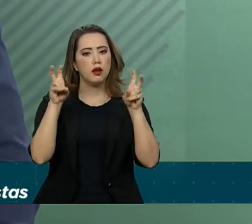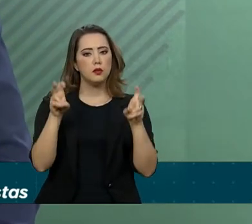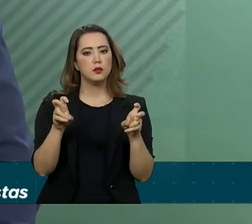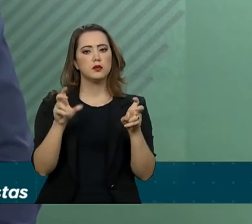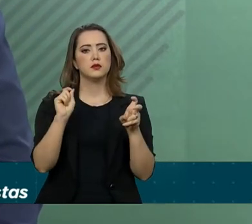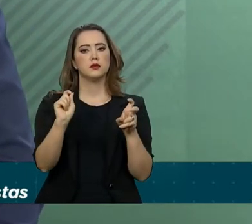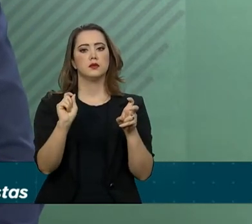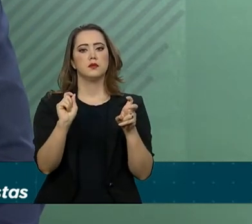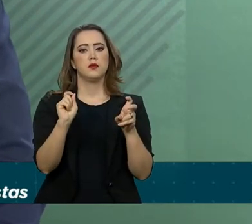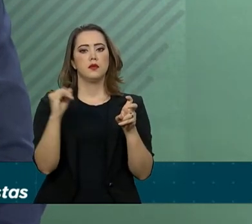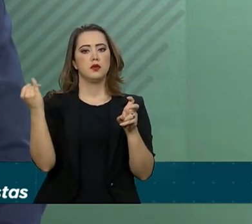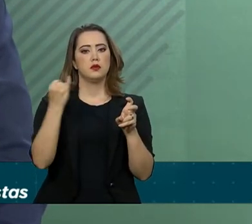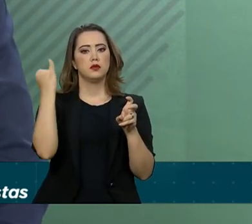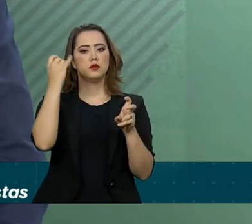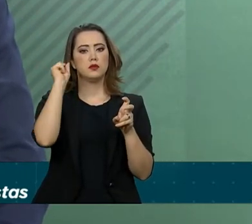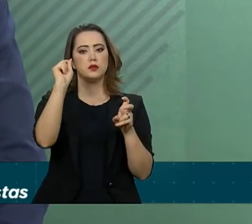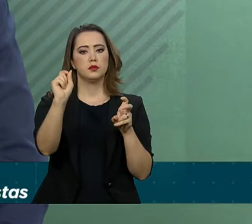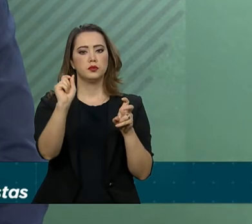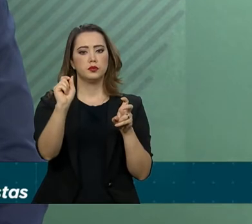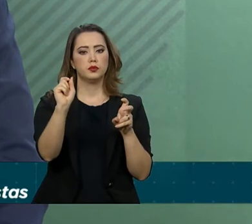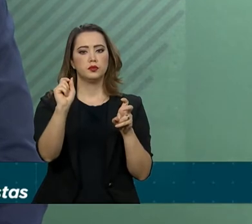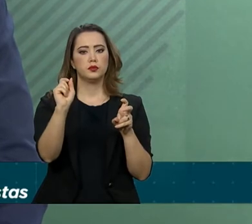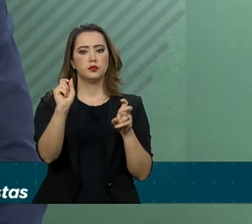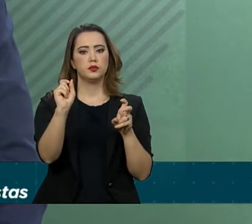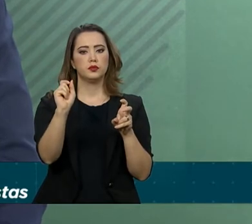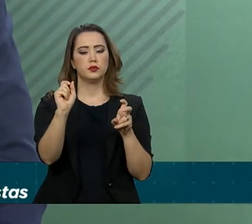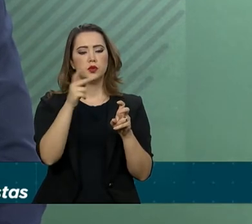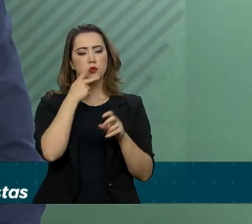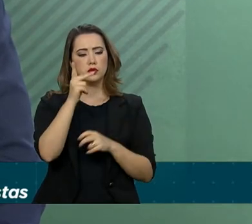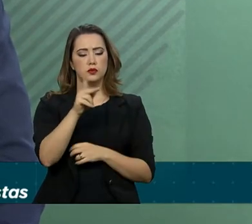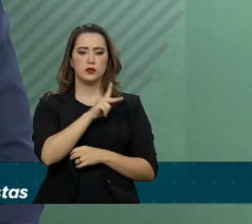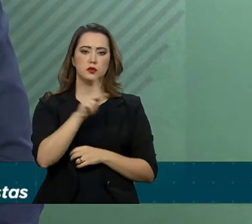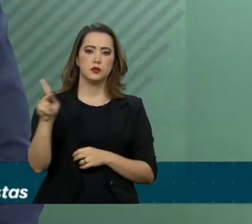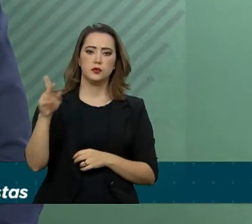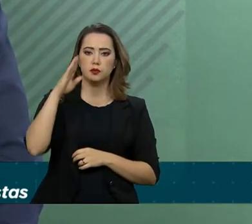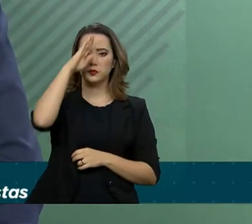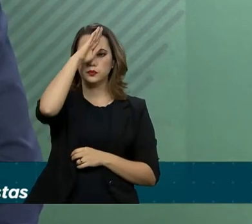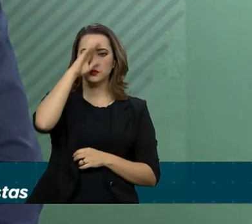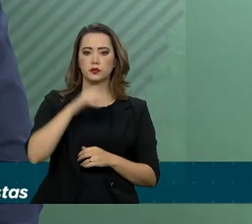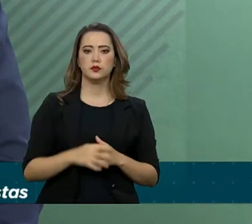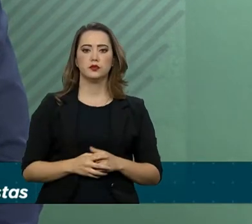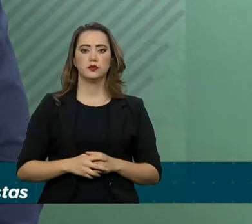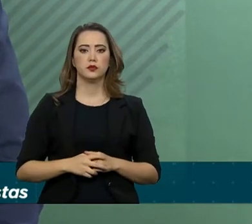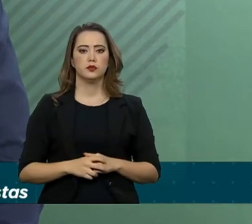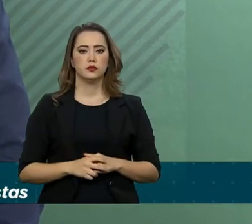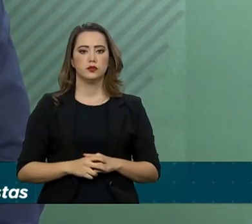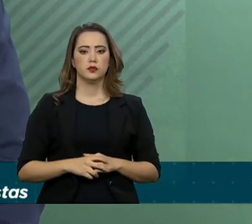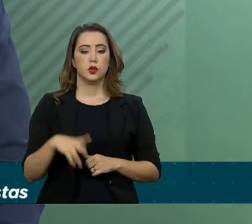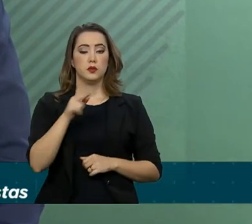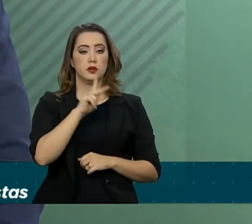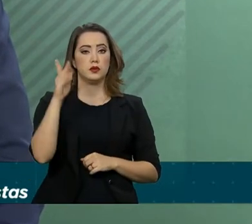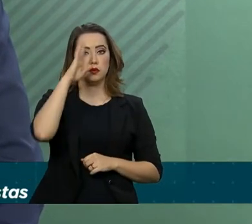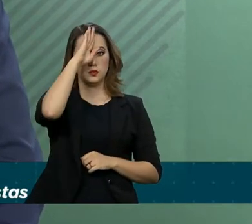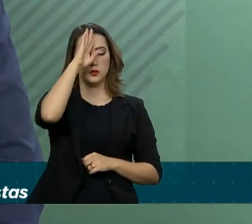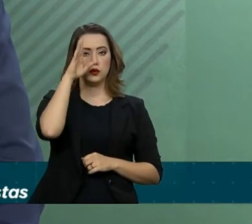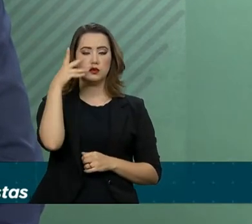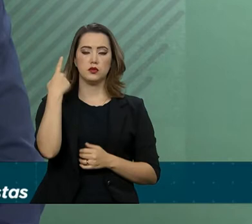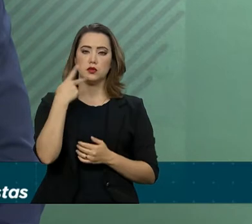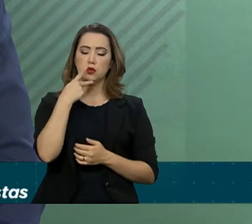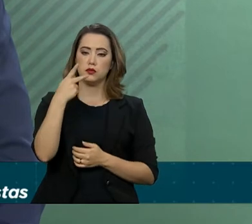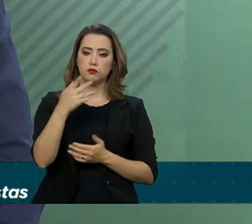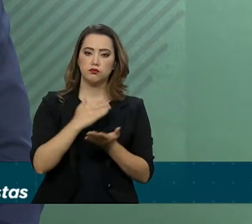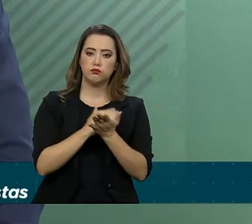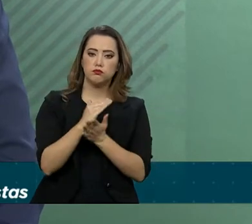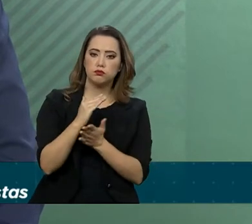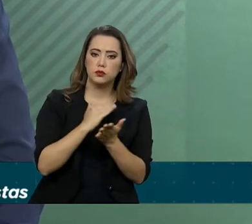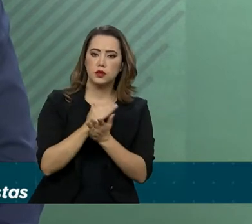muito interessantes, sob o ponto de vista do senhor presidente. Então o presidente Bolsonaro, ainda na fase